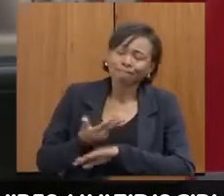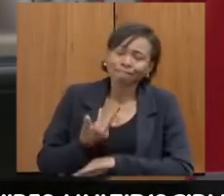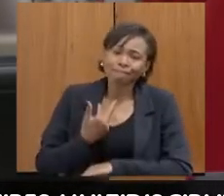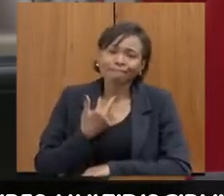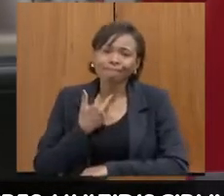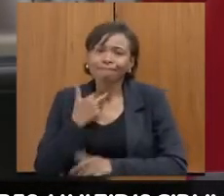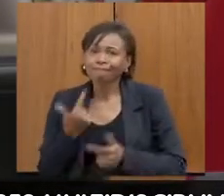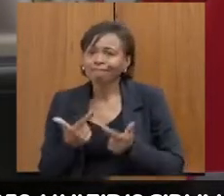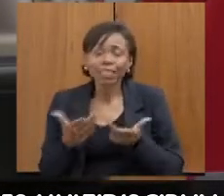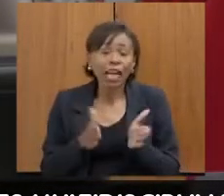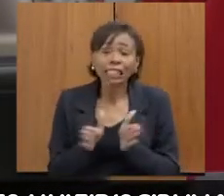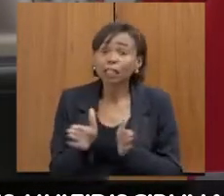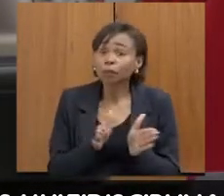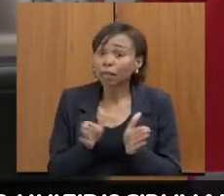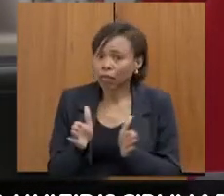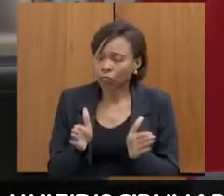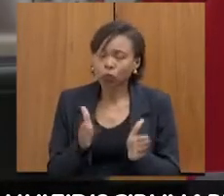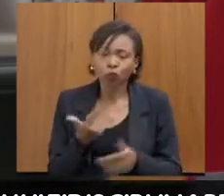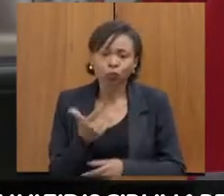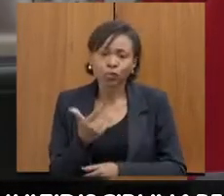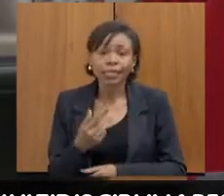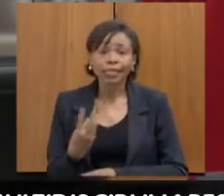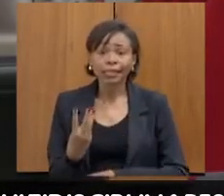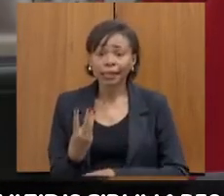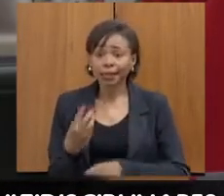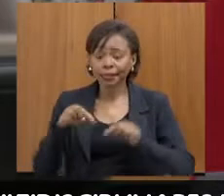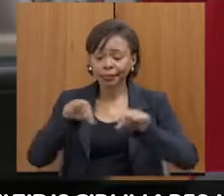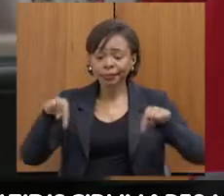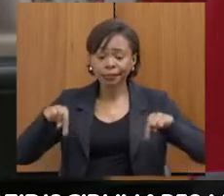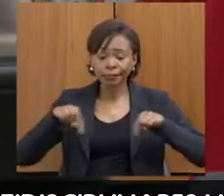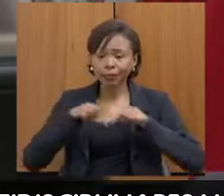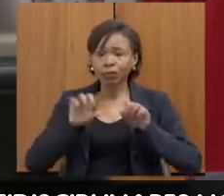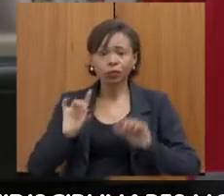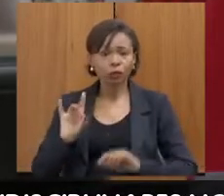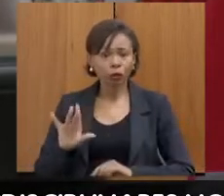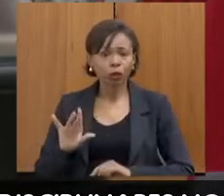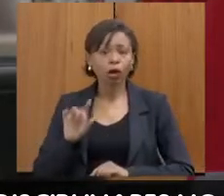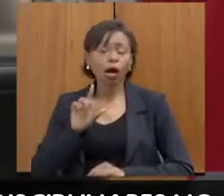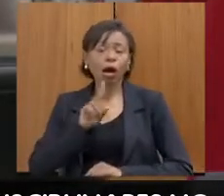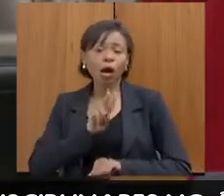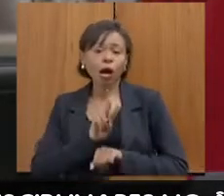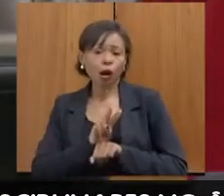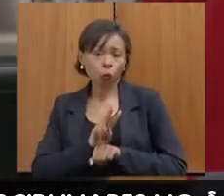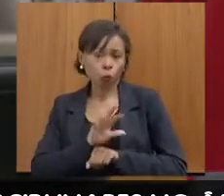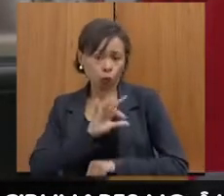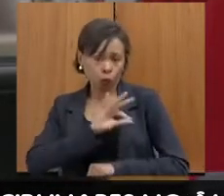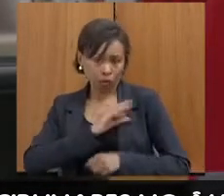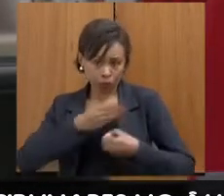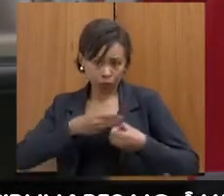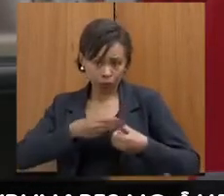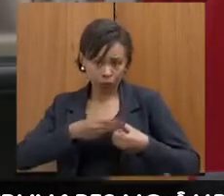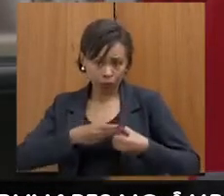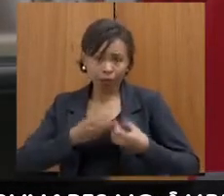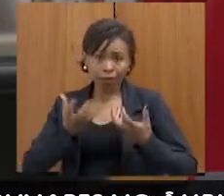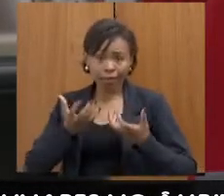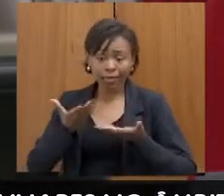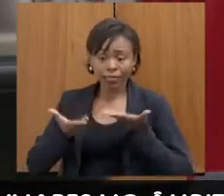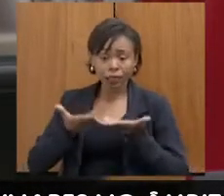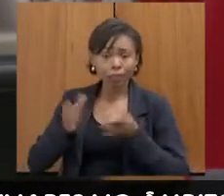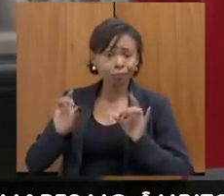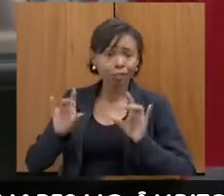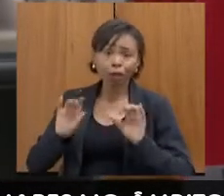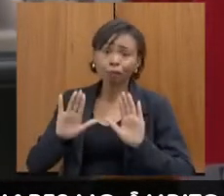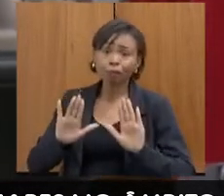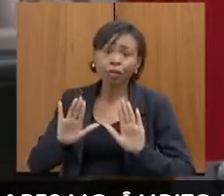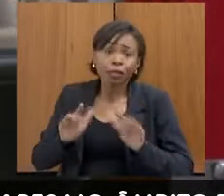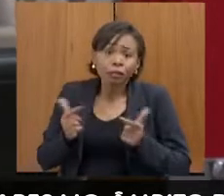três salas. Então, como eu disse, a própria guarda municipal, que é quem faz o atendimento inicial, não tem uma sala própria, a gente